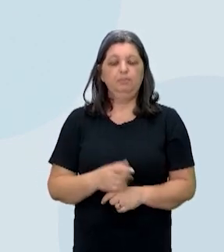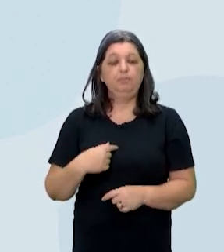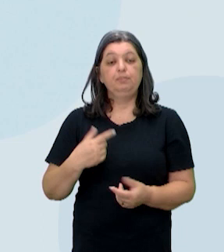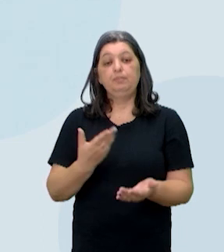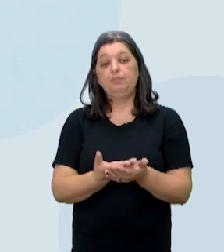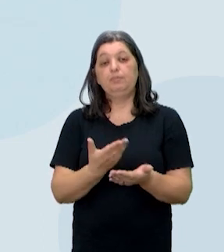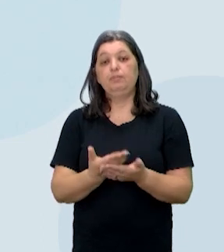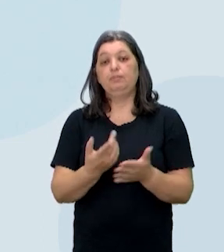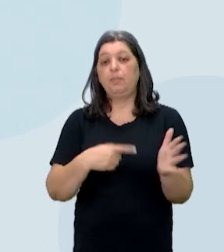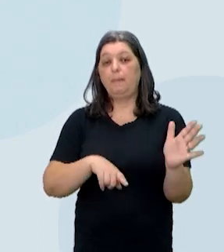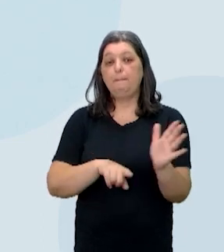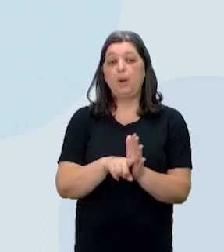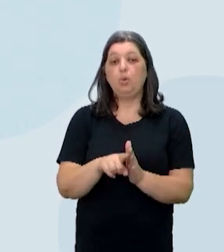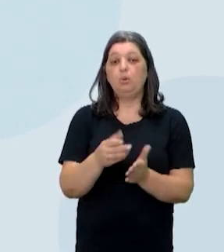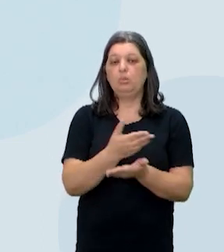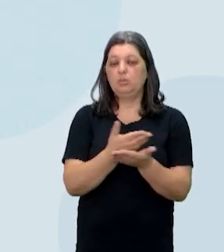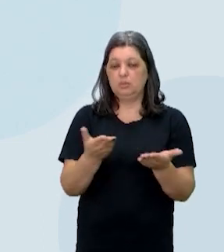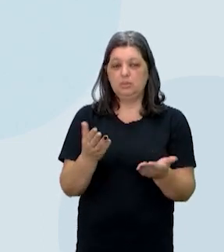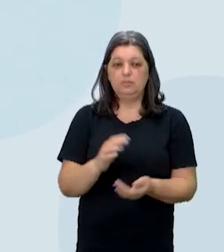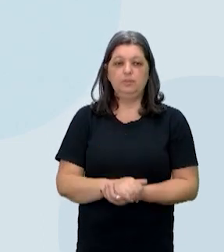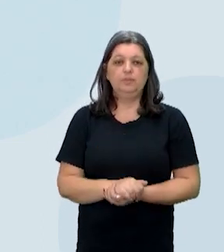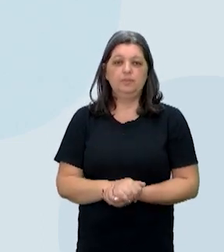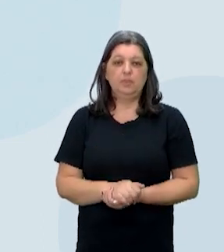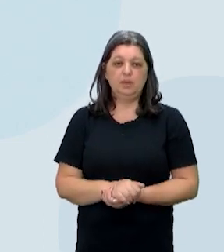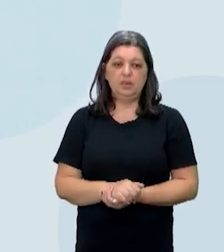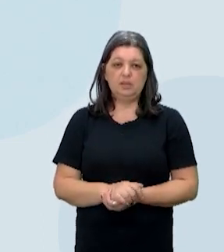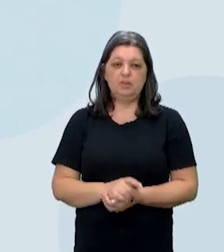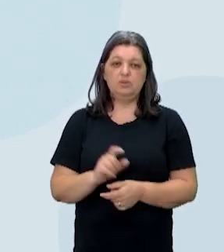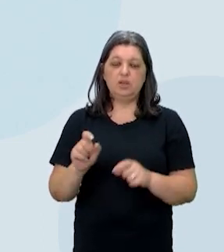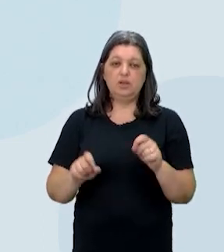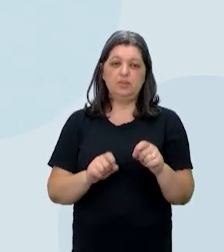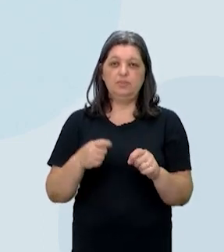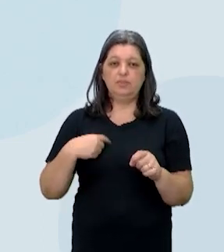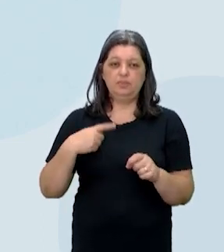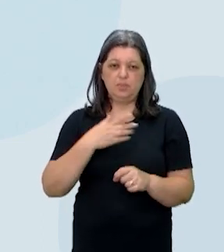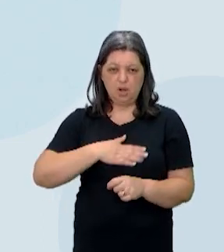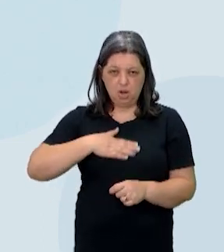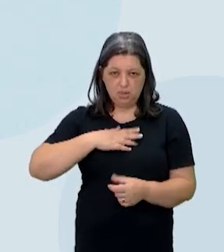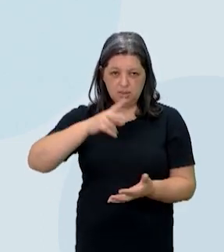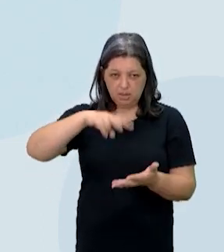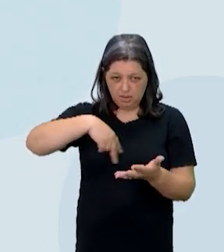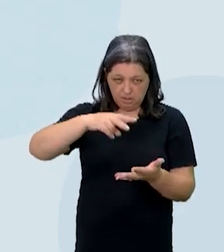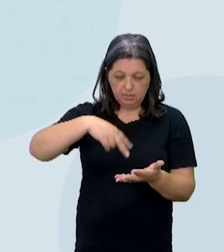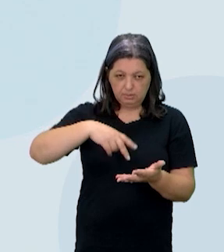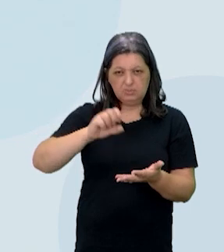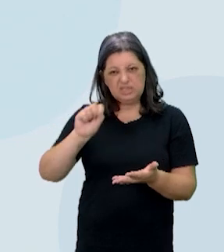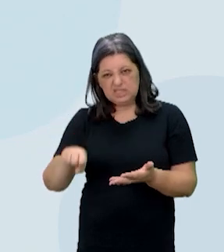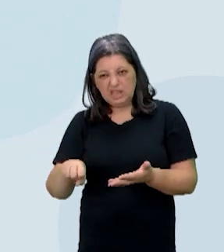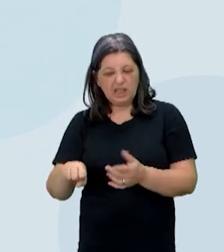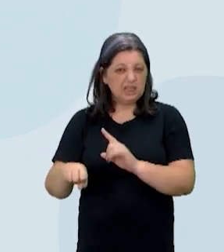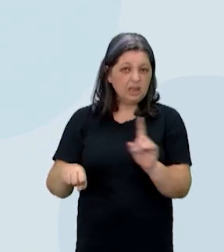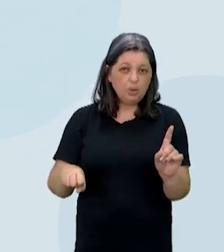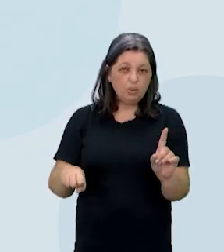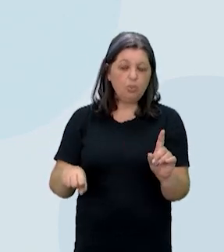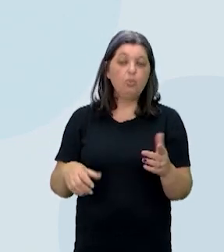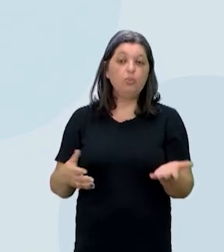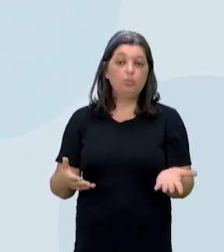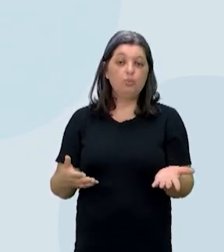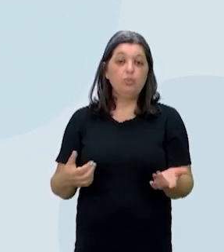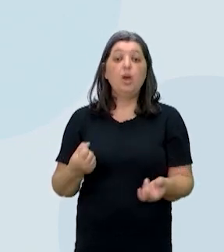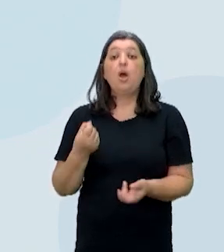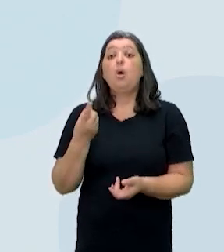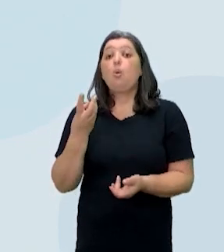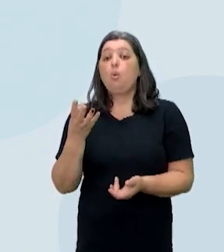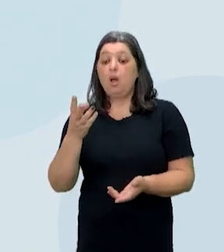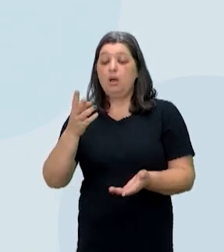Uma pergunta para você começar já a refletir. Você gosta de ler? Sim ou não? Quantos